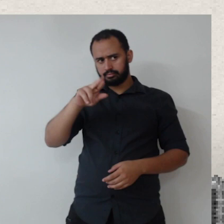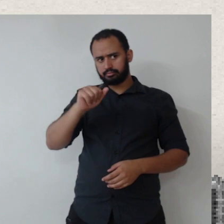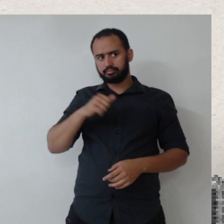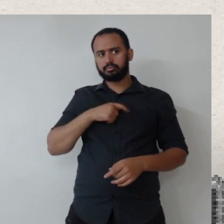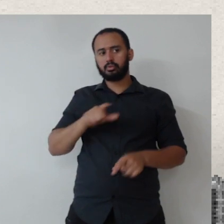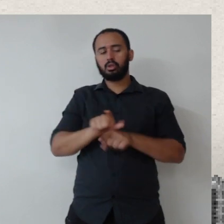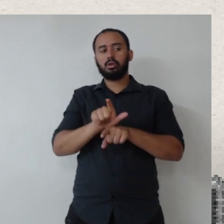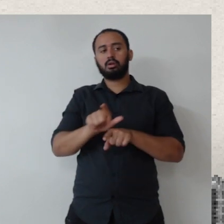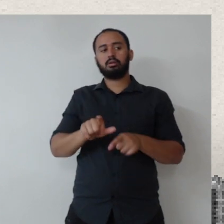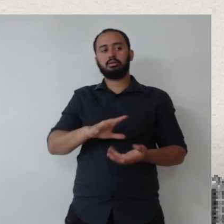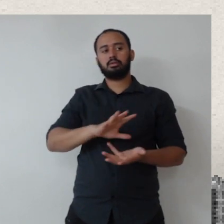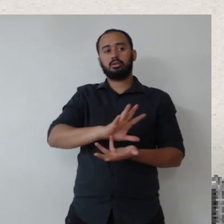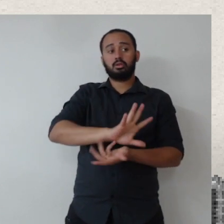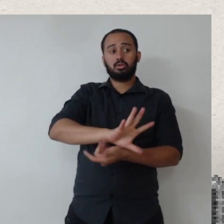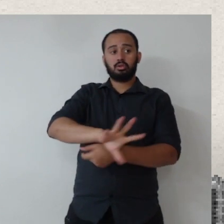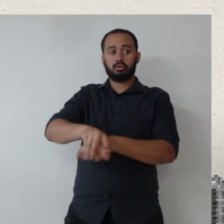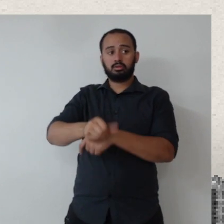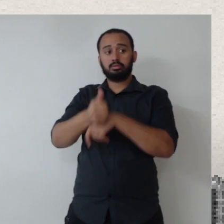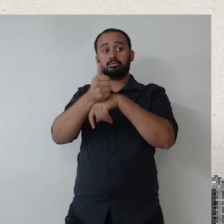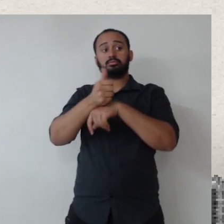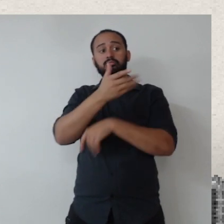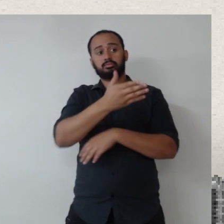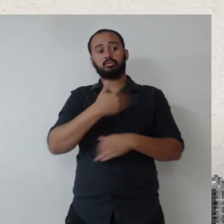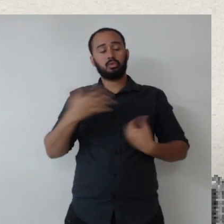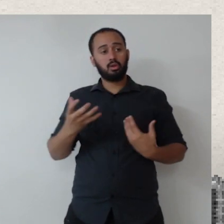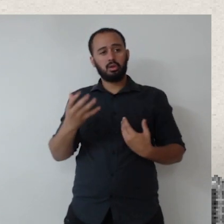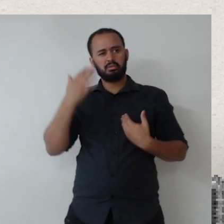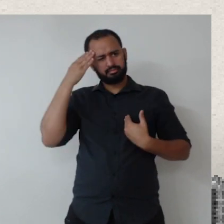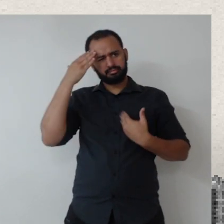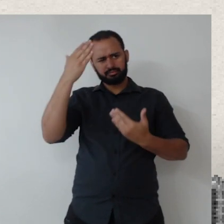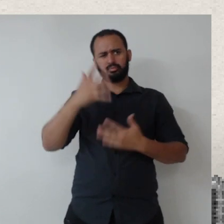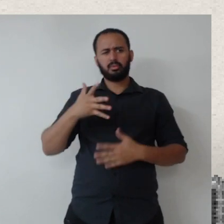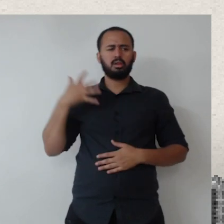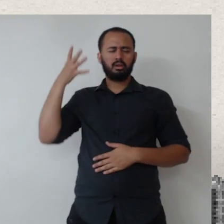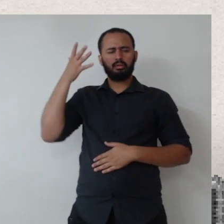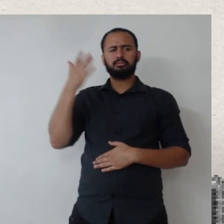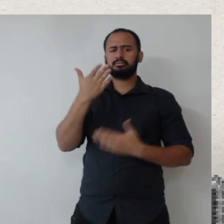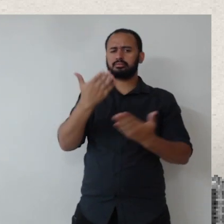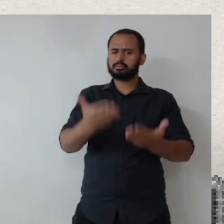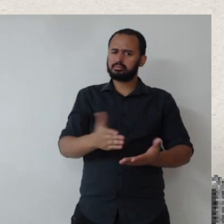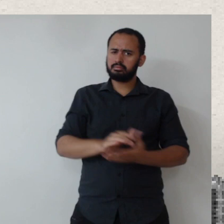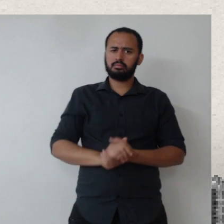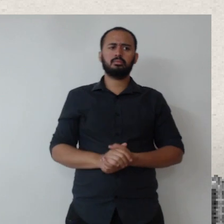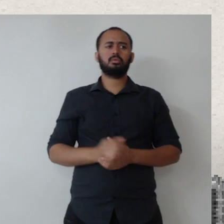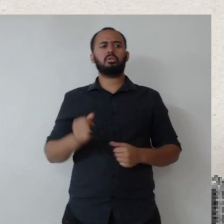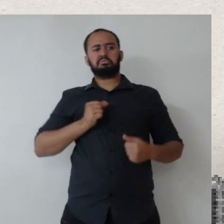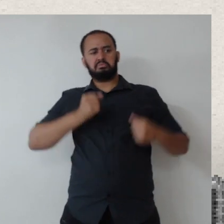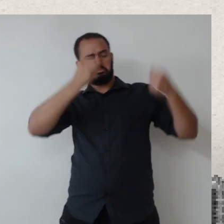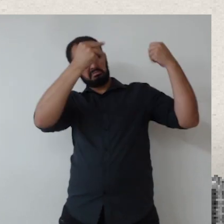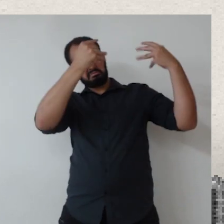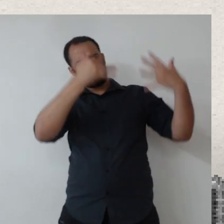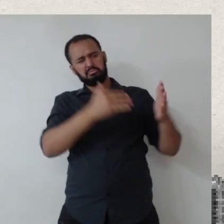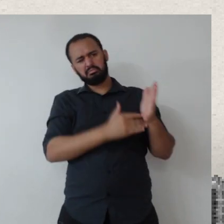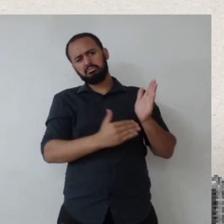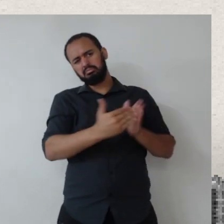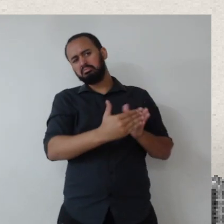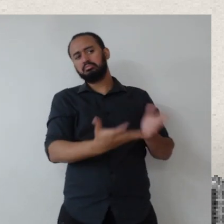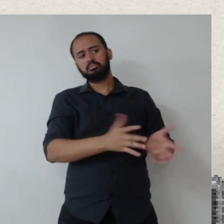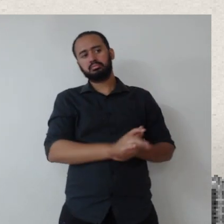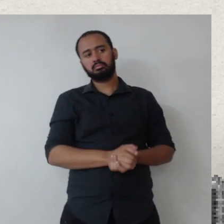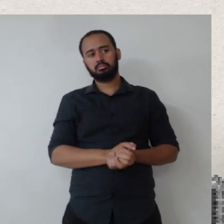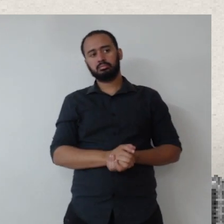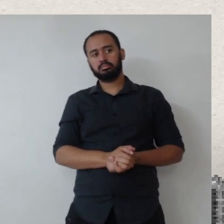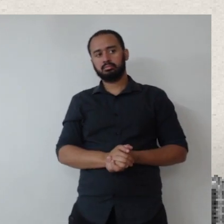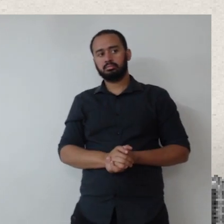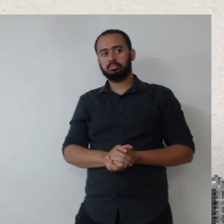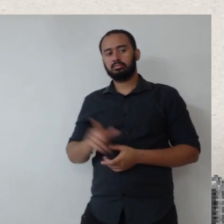sustentabilidade do TRF e, em primeiro lugar, queria agradecer bastante a palestra do senhor e os esclarecimentos. Eu acho